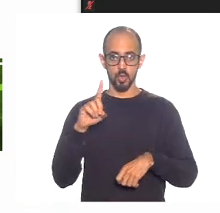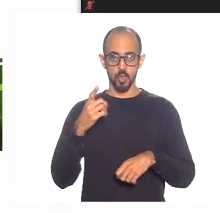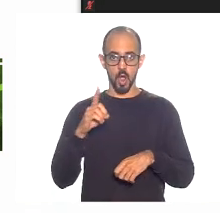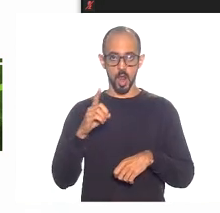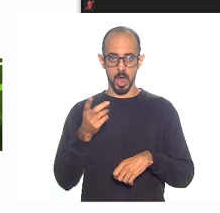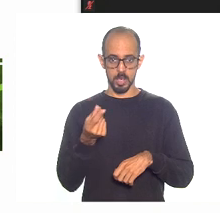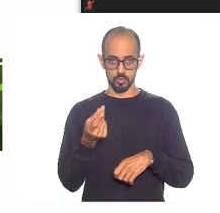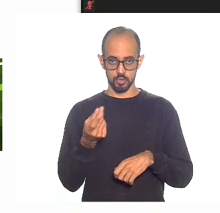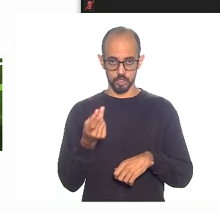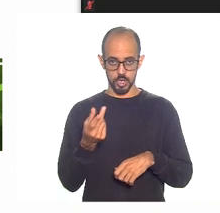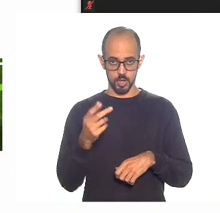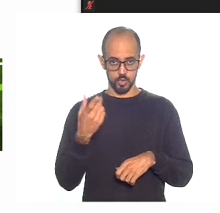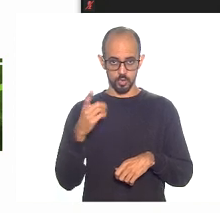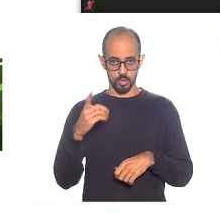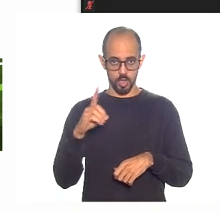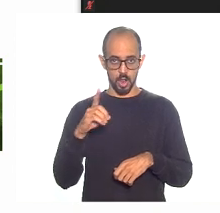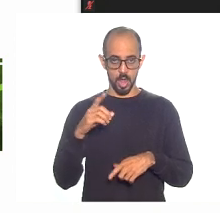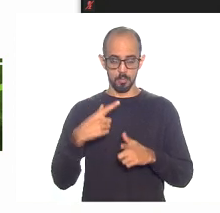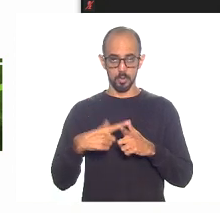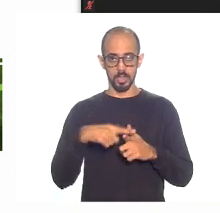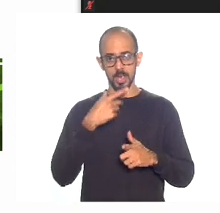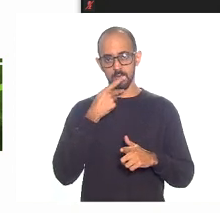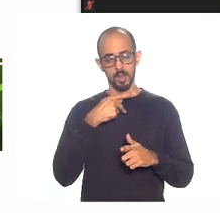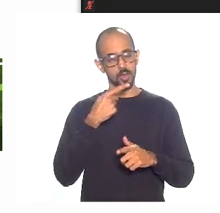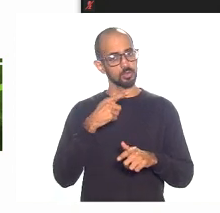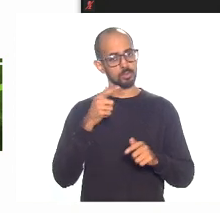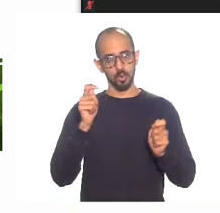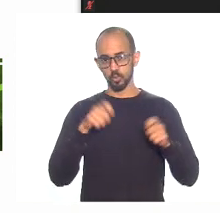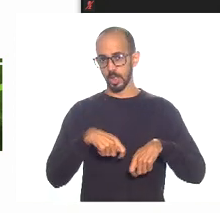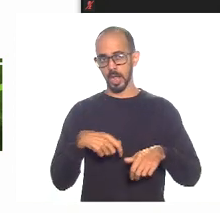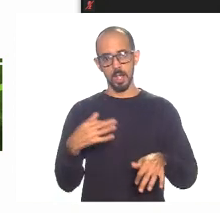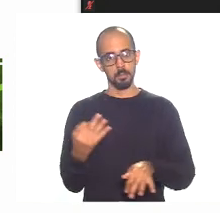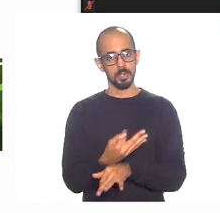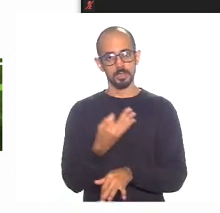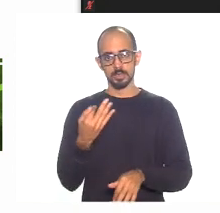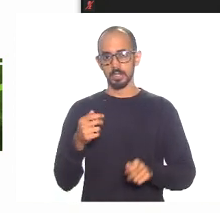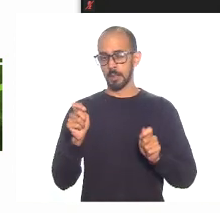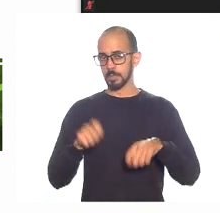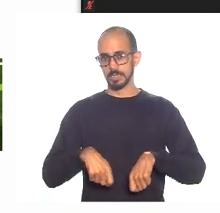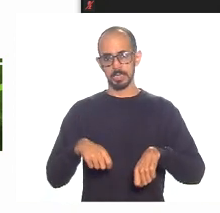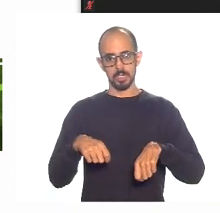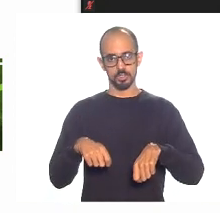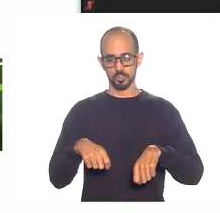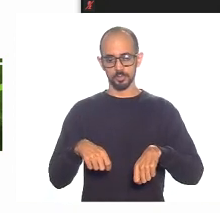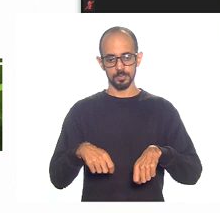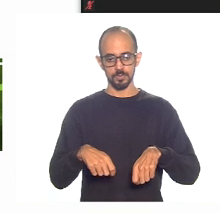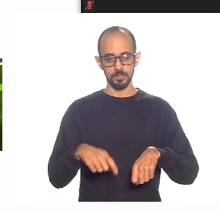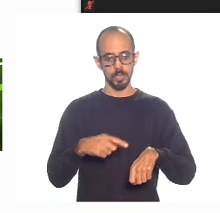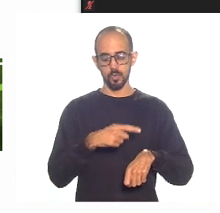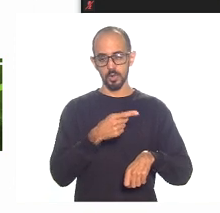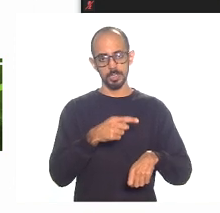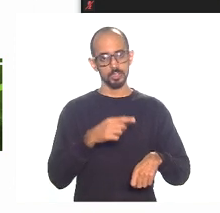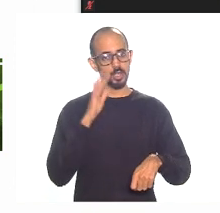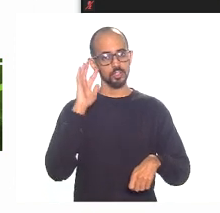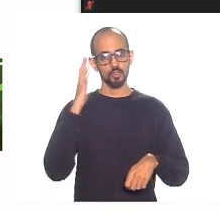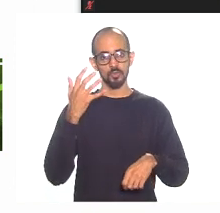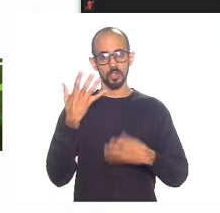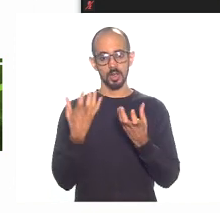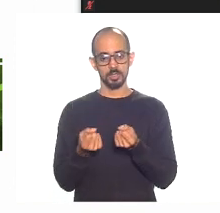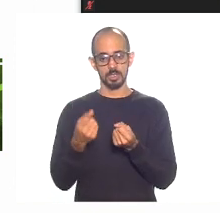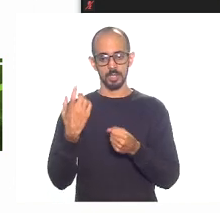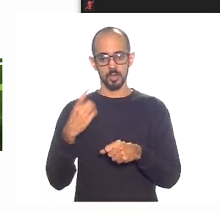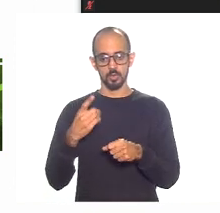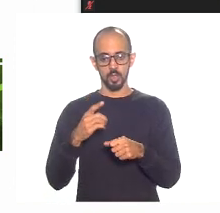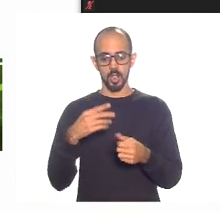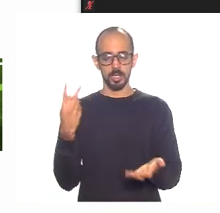A Argentina se considerou incapaz de ter política monetária, abriu mão de ter uma moeda e, na verdade, deu o que